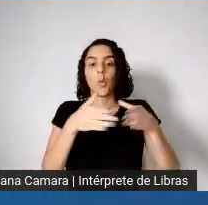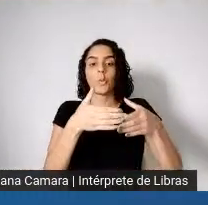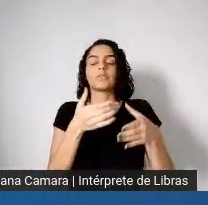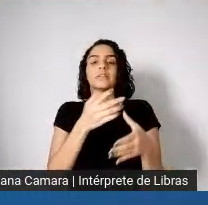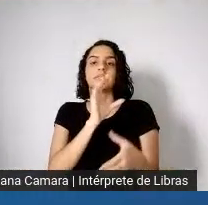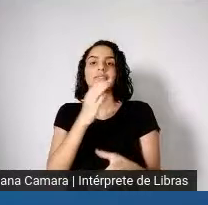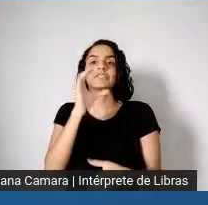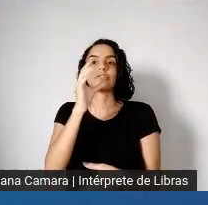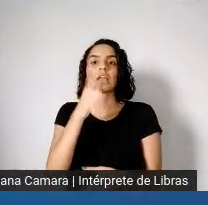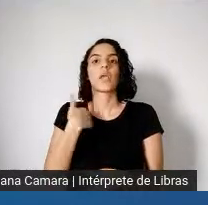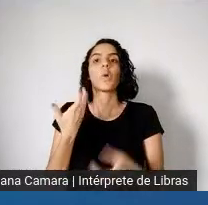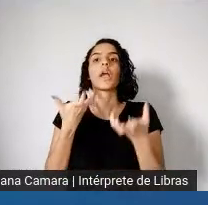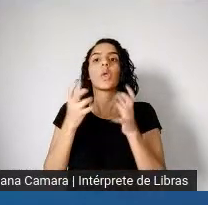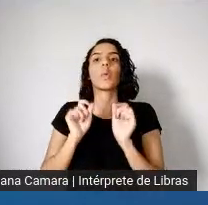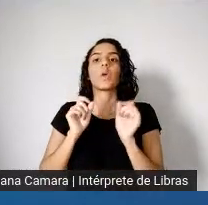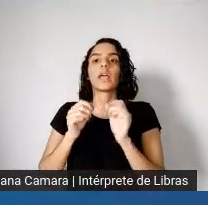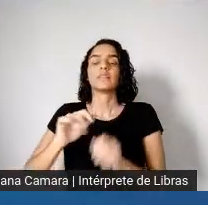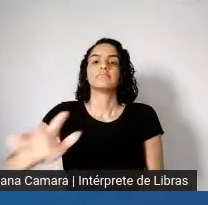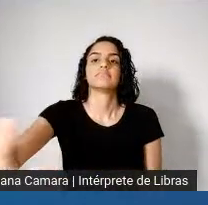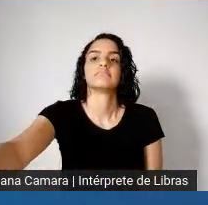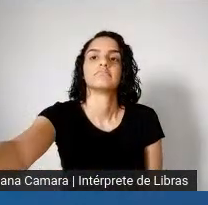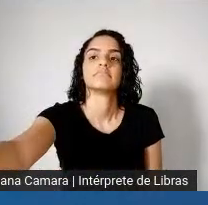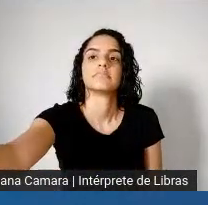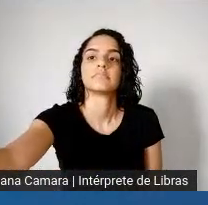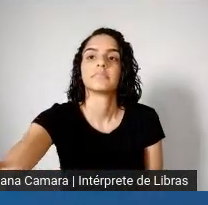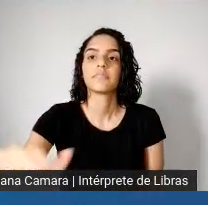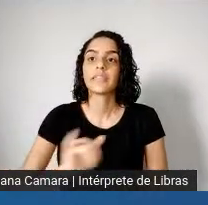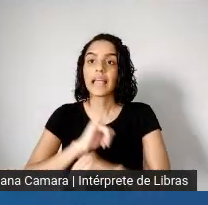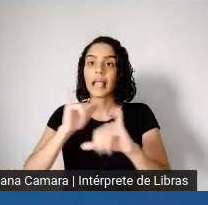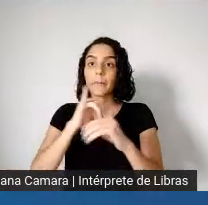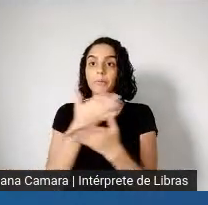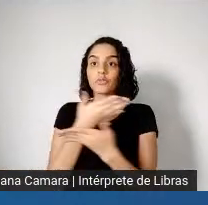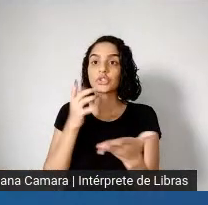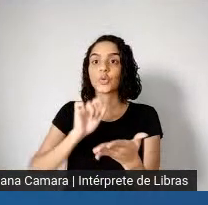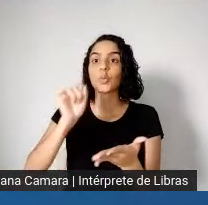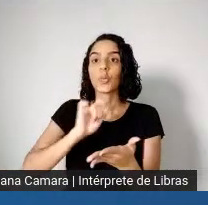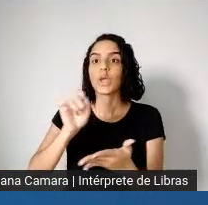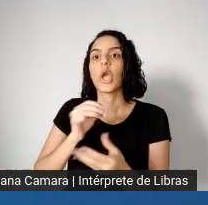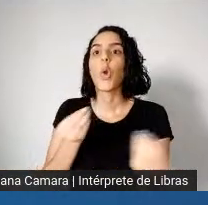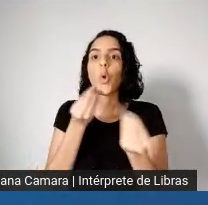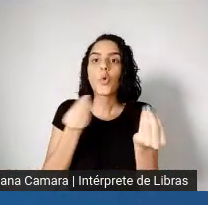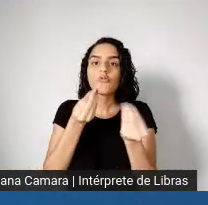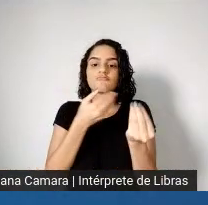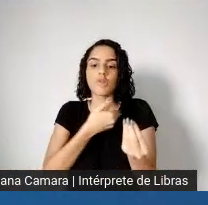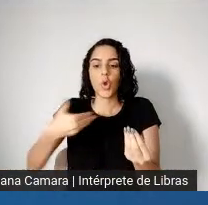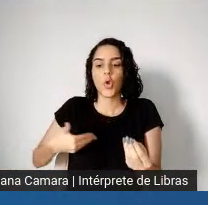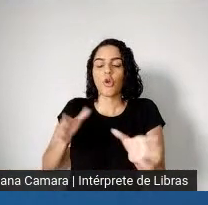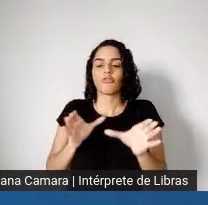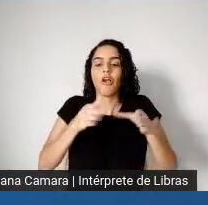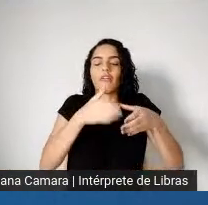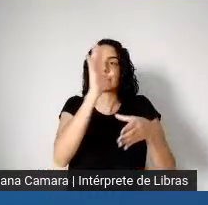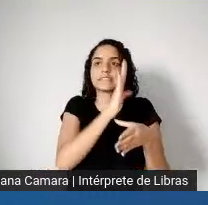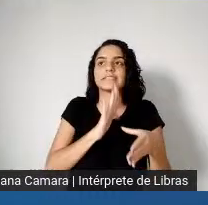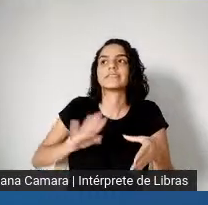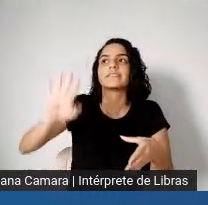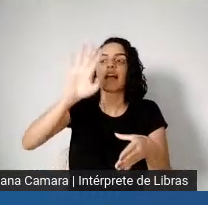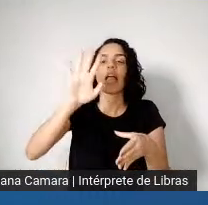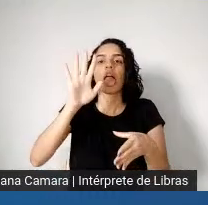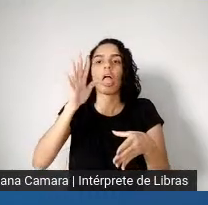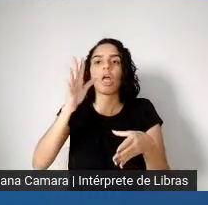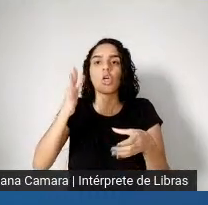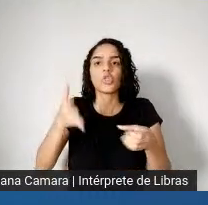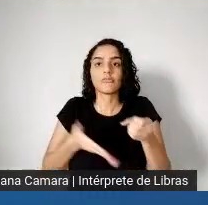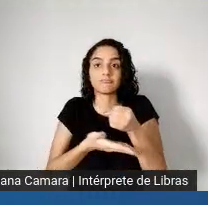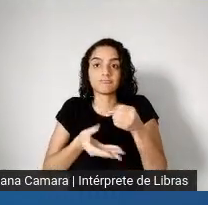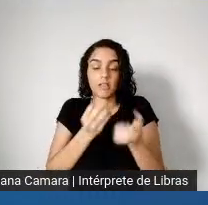eu quero denunciar aqui o descontingenciamento aprovado pelo Congresso Nacional do Fundo Nacional de Desenvolvimento